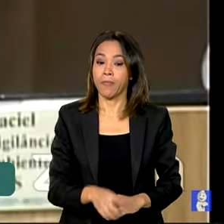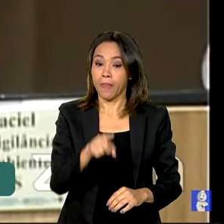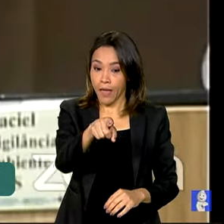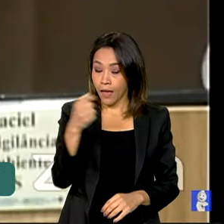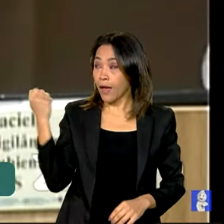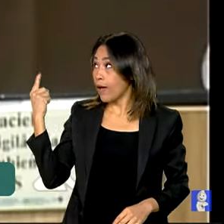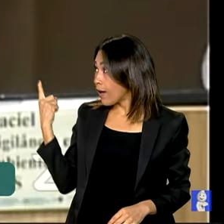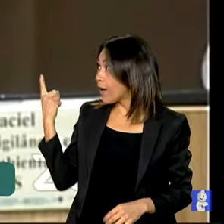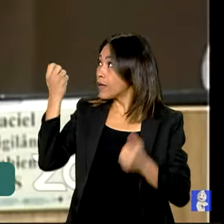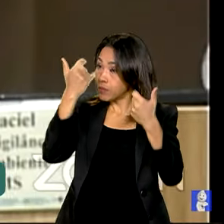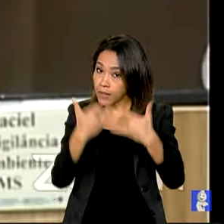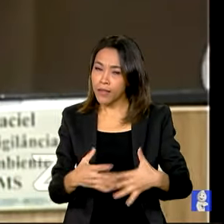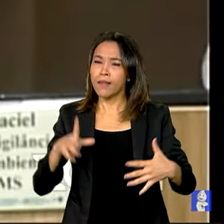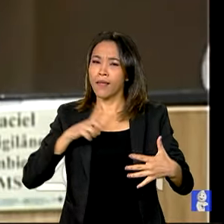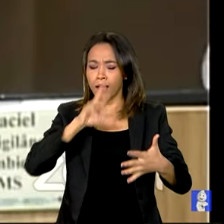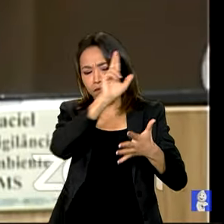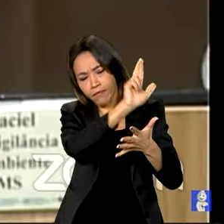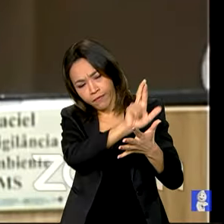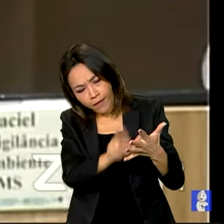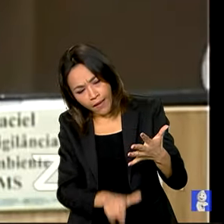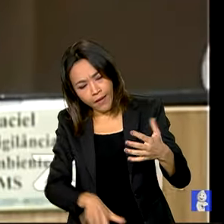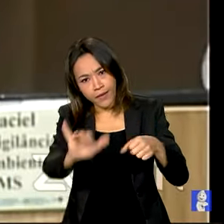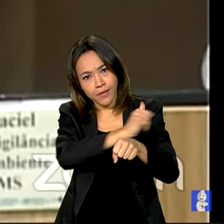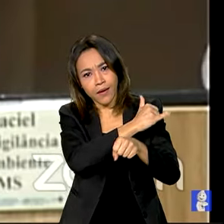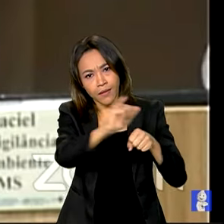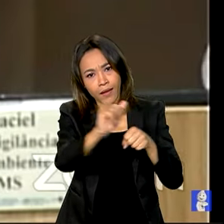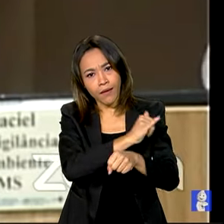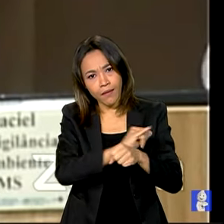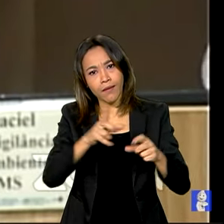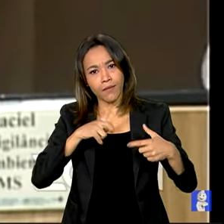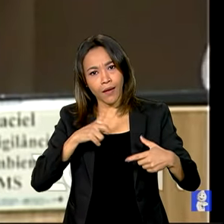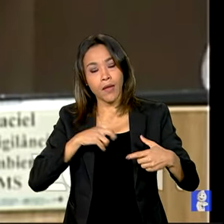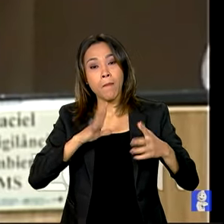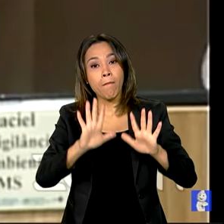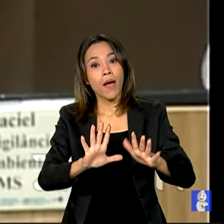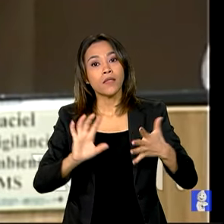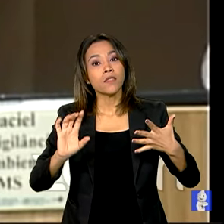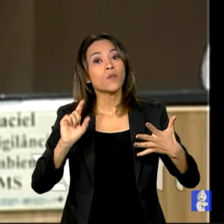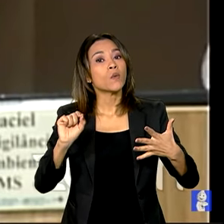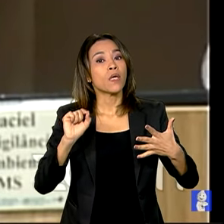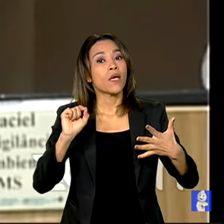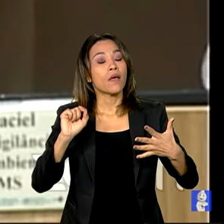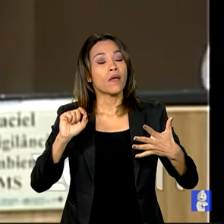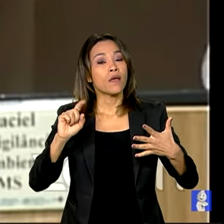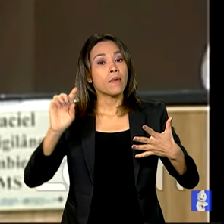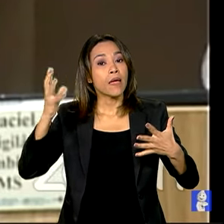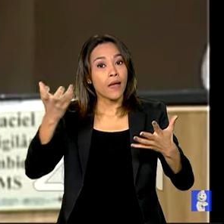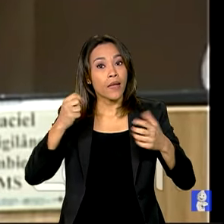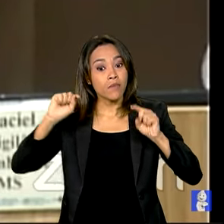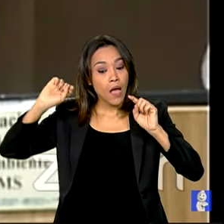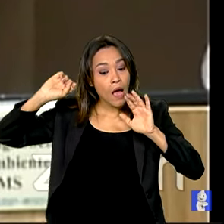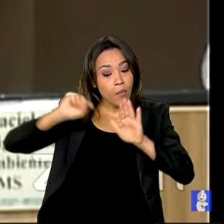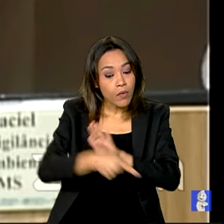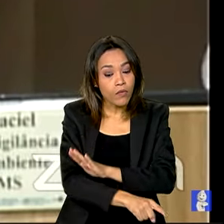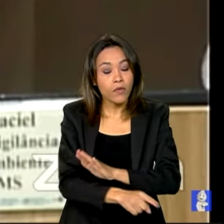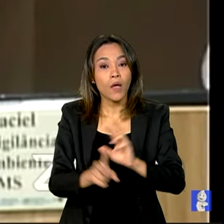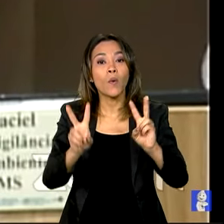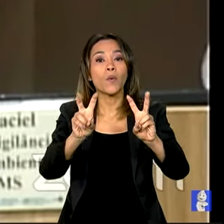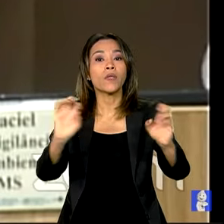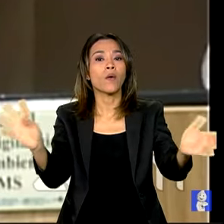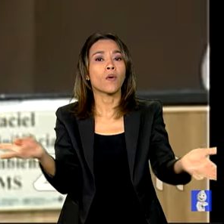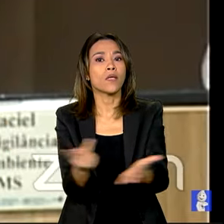de ações interligadas, mas nesse momento nós queremos nos aprofundar no que está acontecendo no Brasil